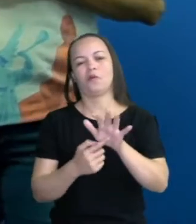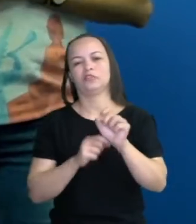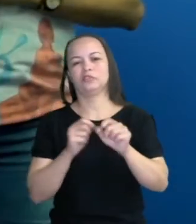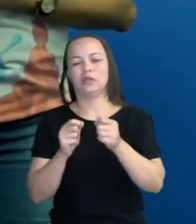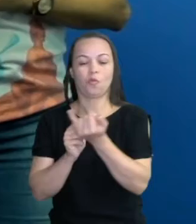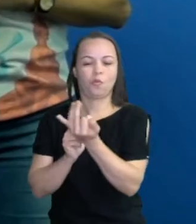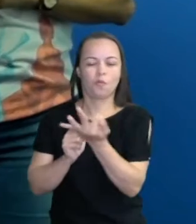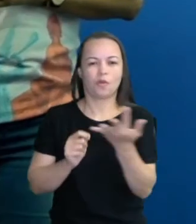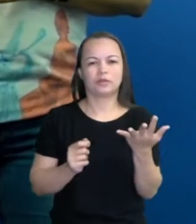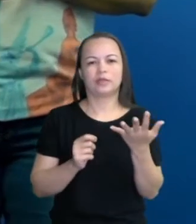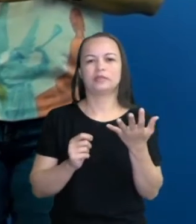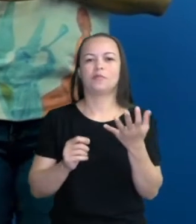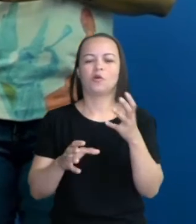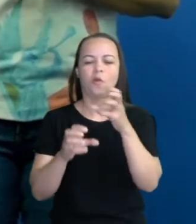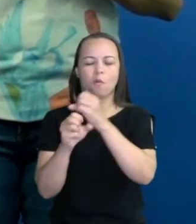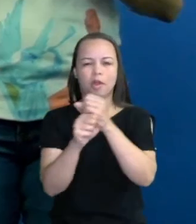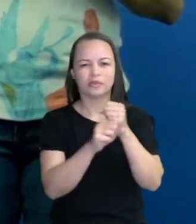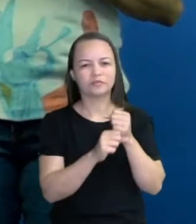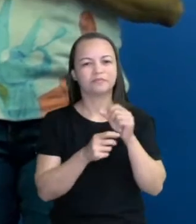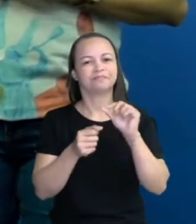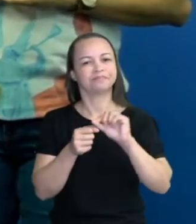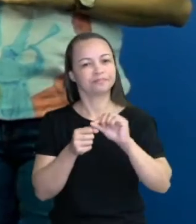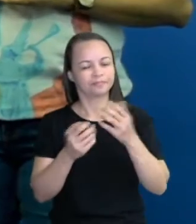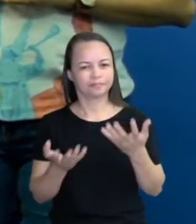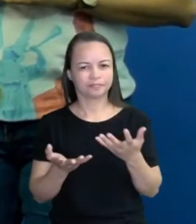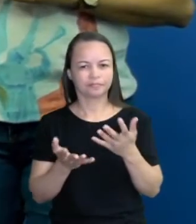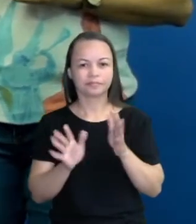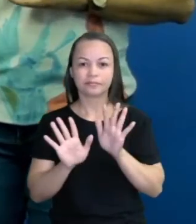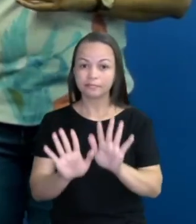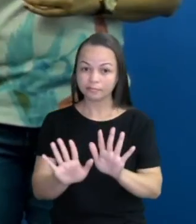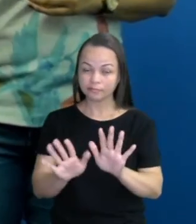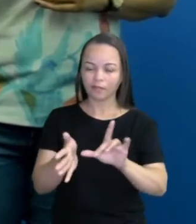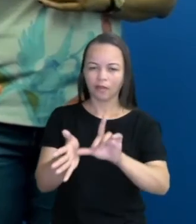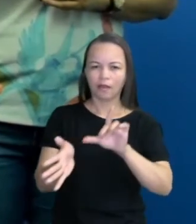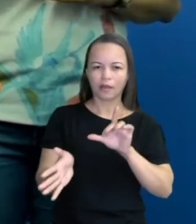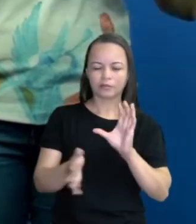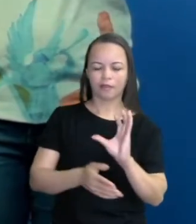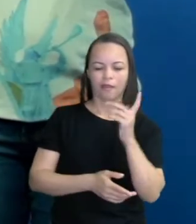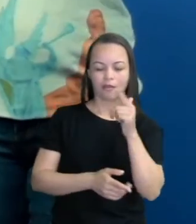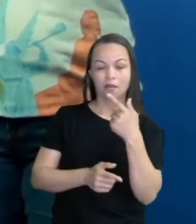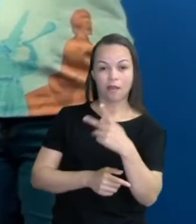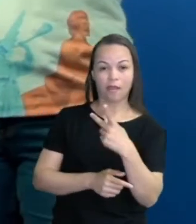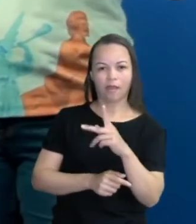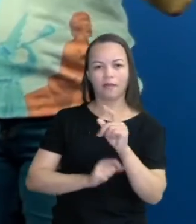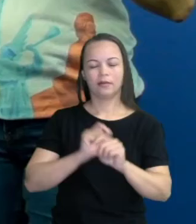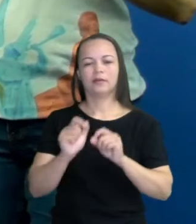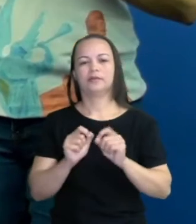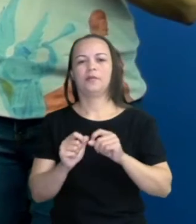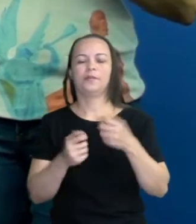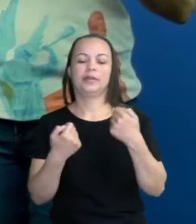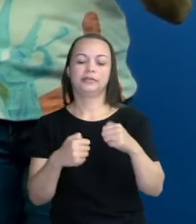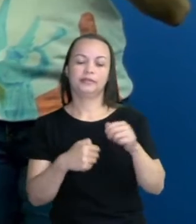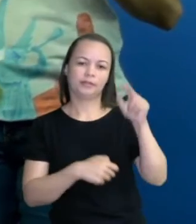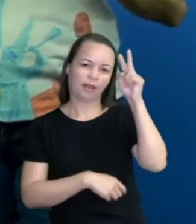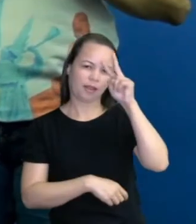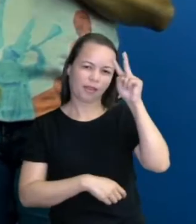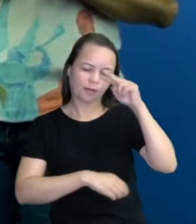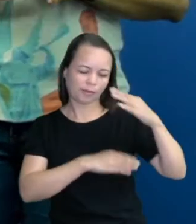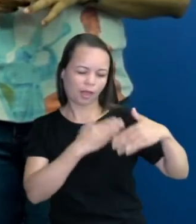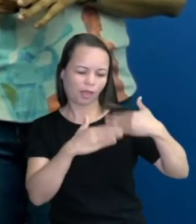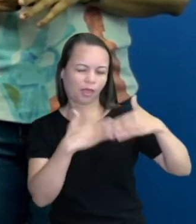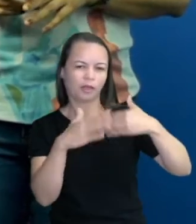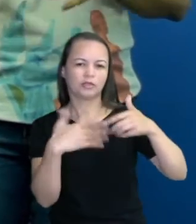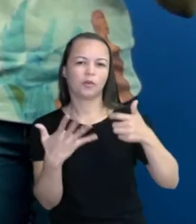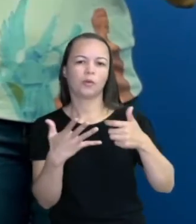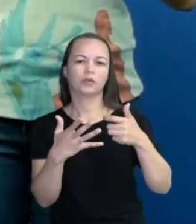monte de operações para a gente fazer. Mas antes de a gente resolver, eu preciso relembrar um pouquinho de algumas